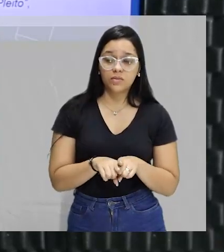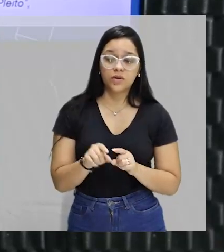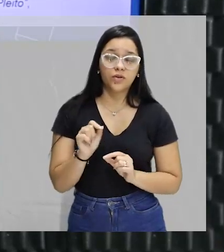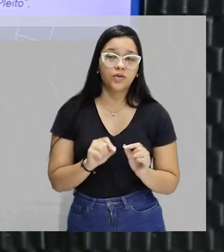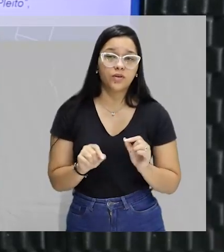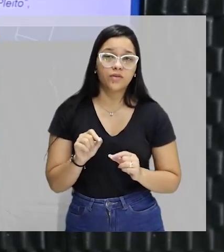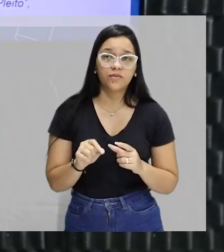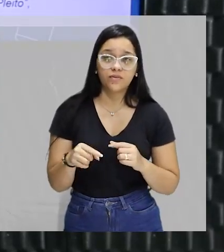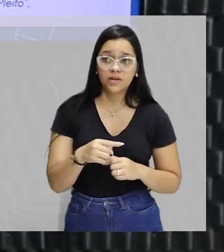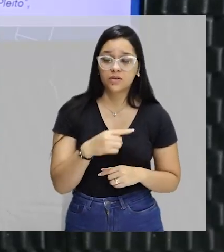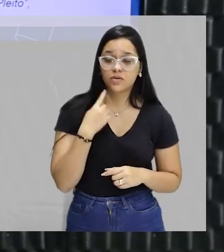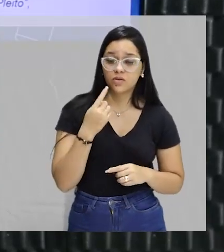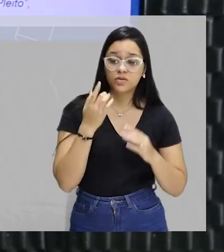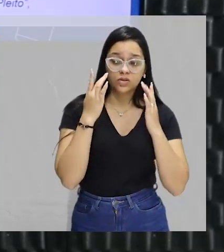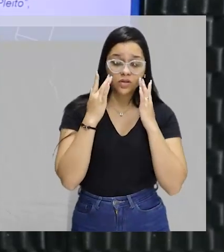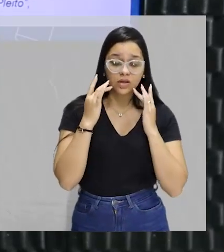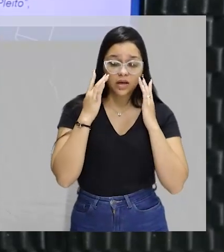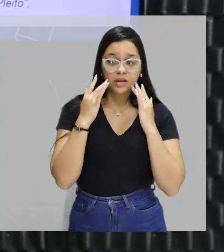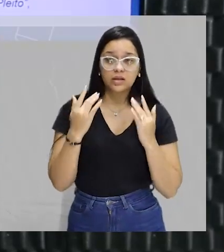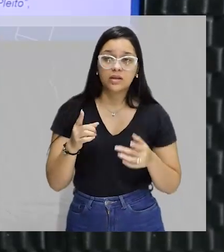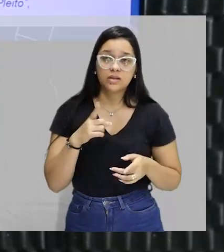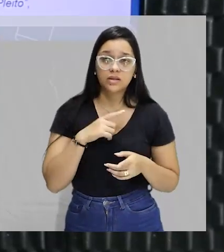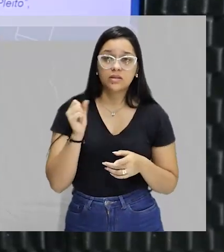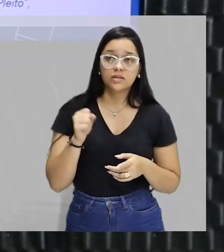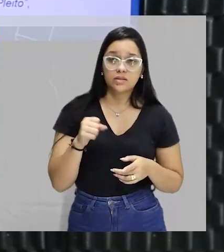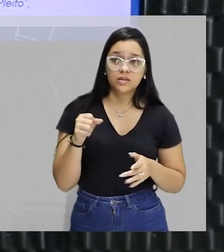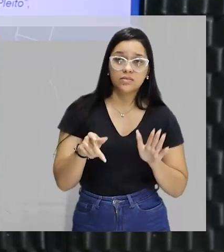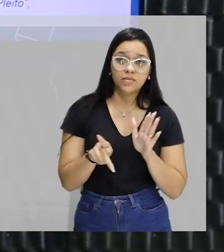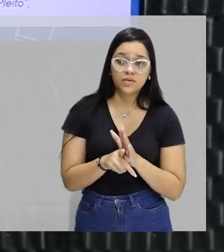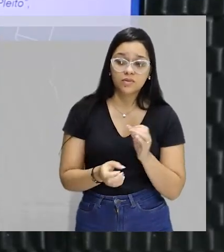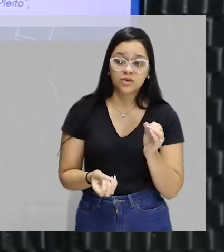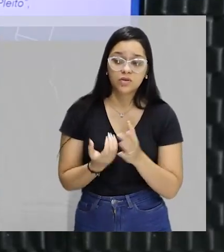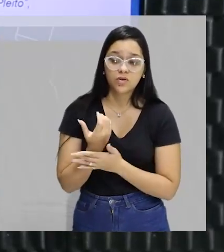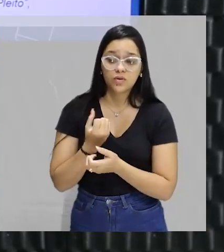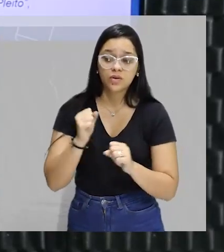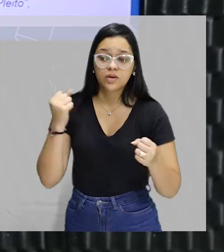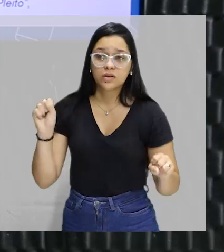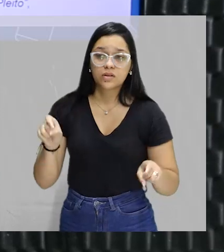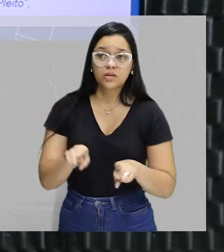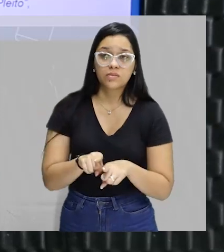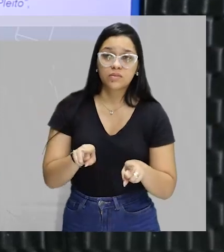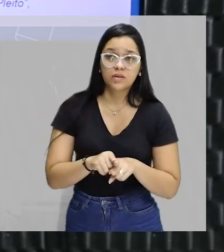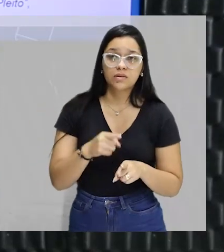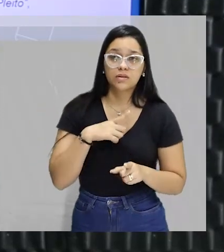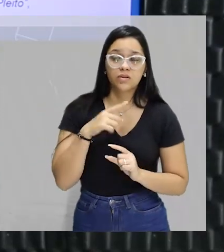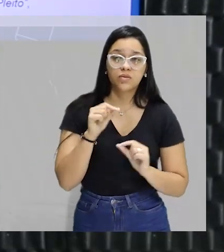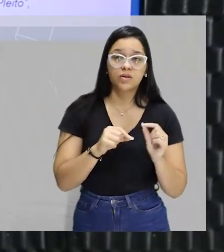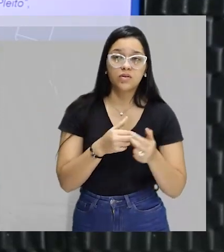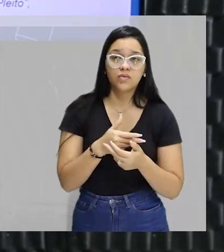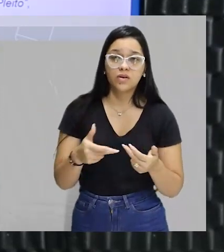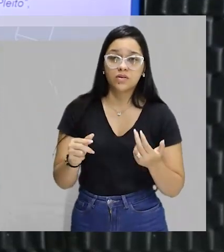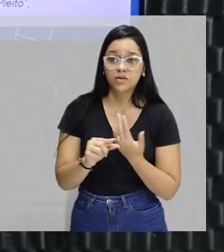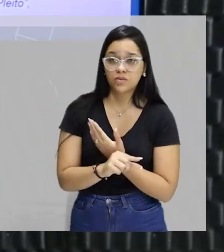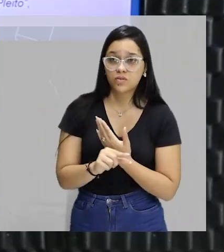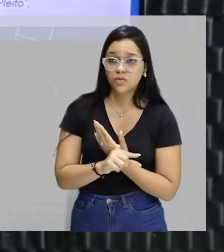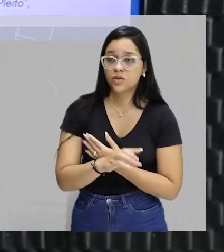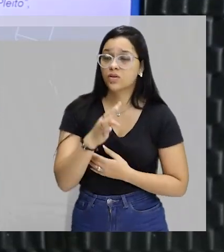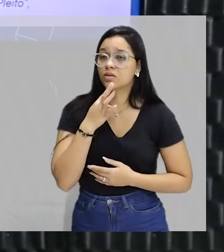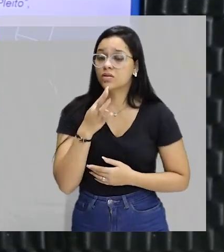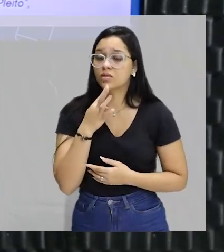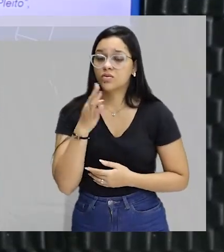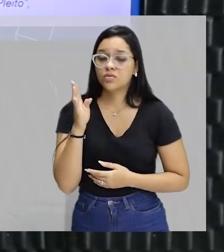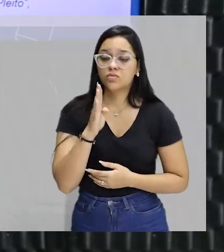que faz com que o nosso teatro maranhense tenha essa produção tão grande, levando em consideração que nós temos autores maranhenses que conhecidos